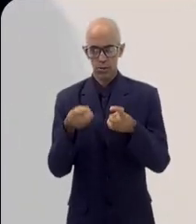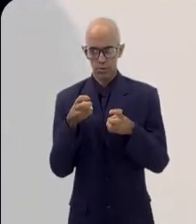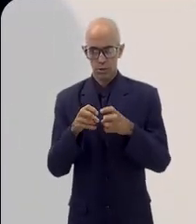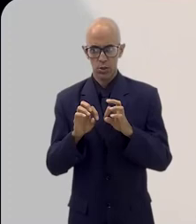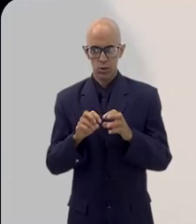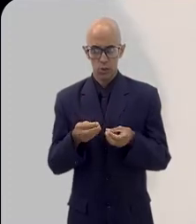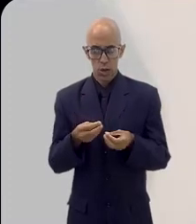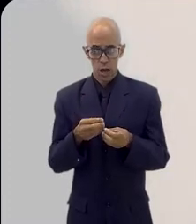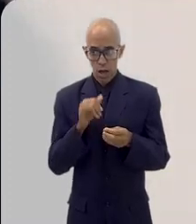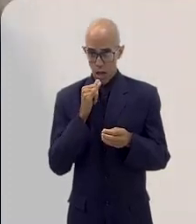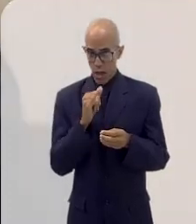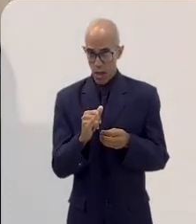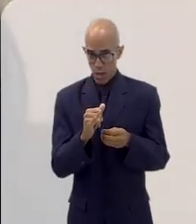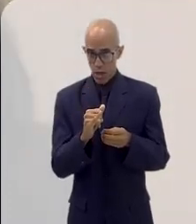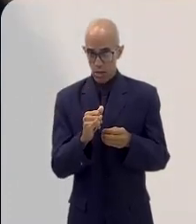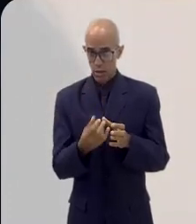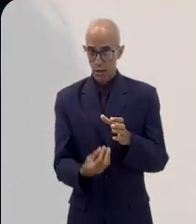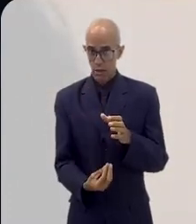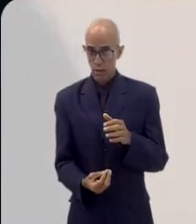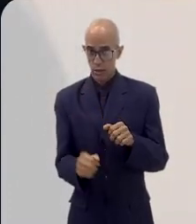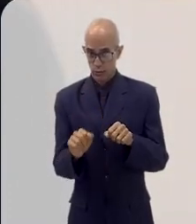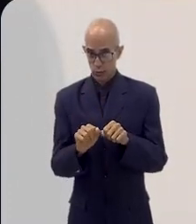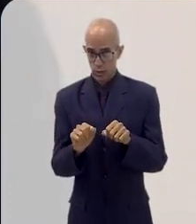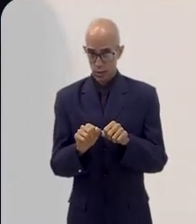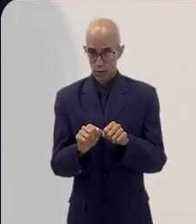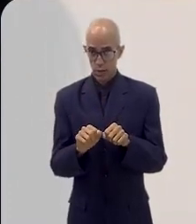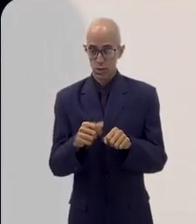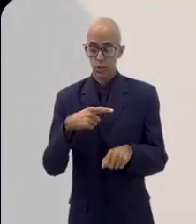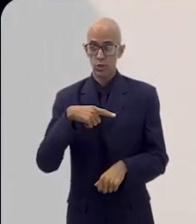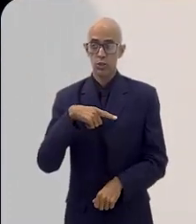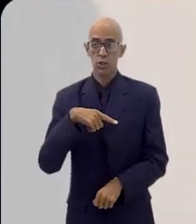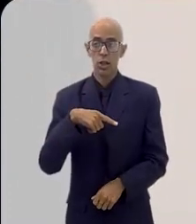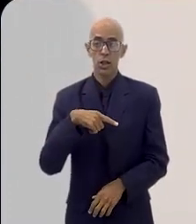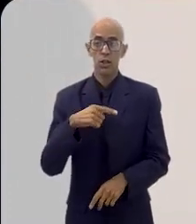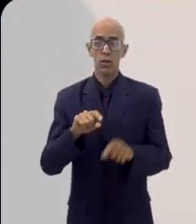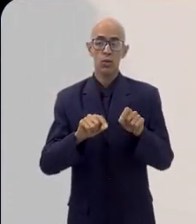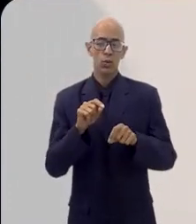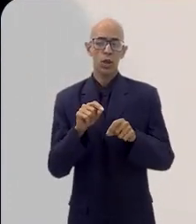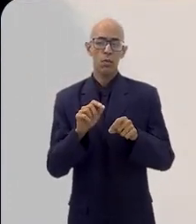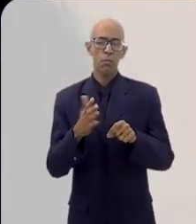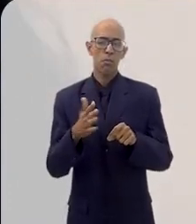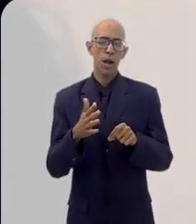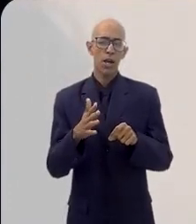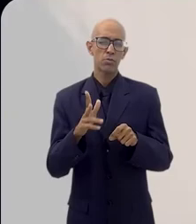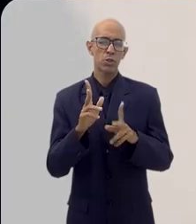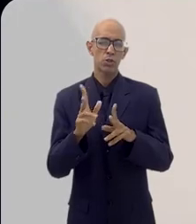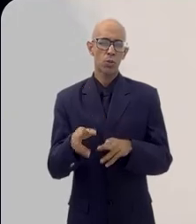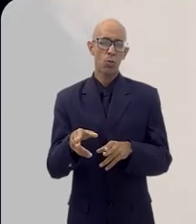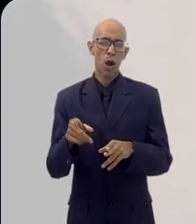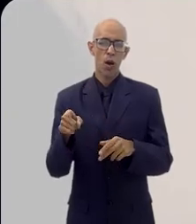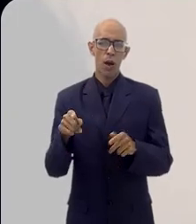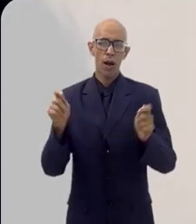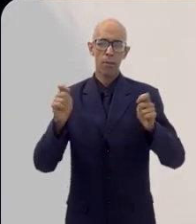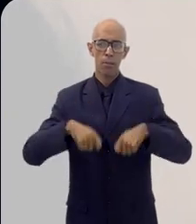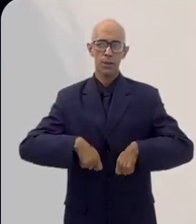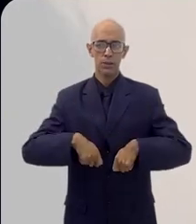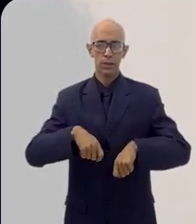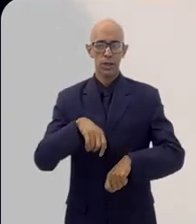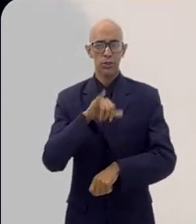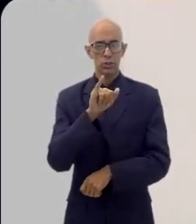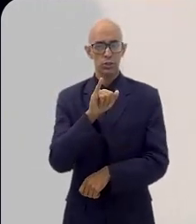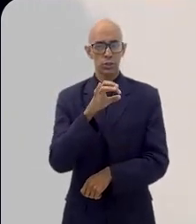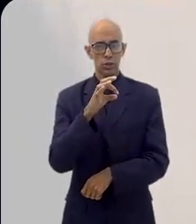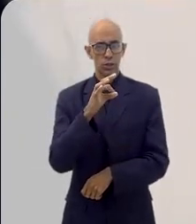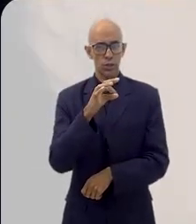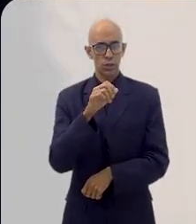Considerando tanto a geração distribuída quanto a centralizada, já chegamos a nos equiparar à capacidade de uma usina